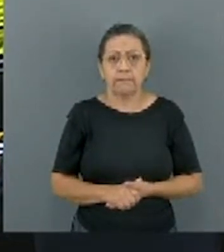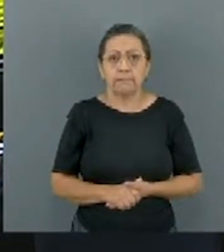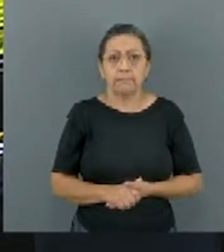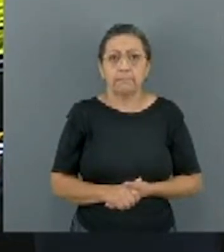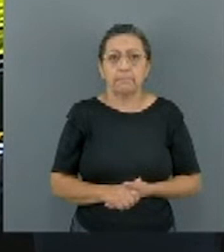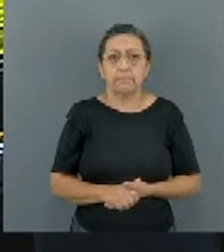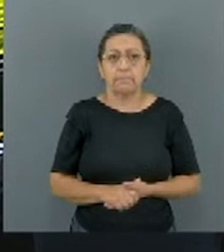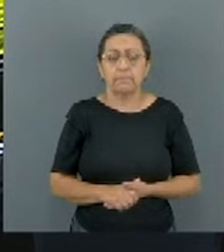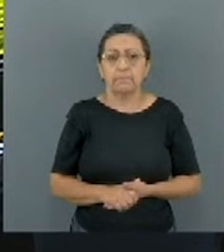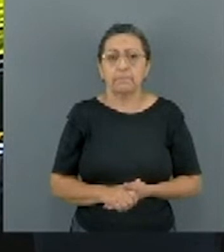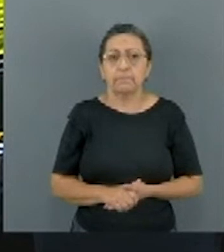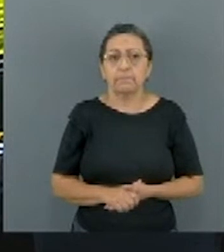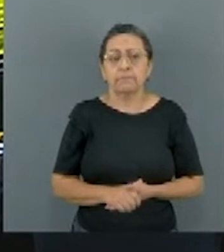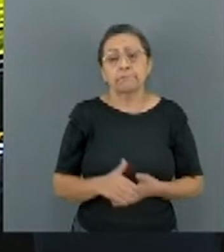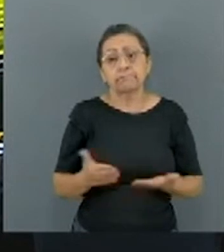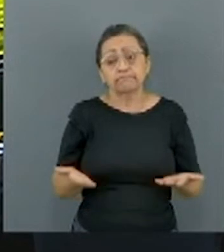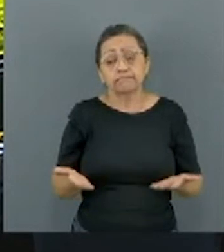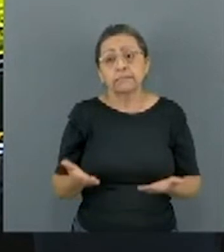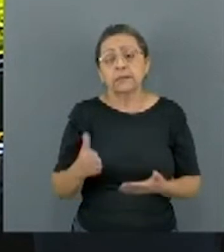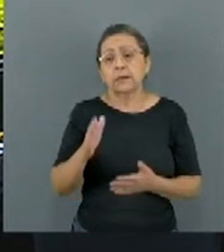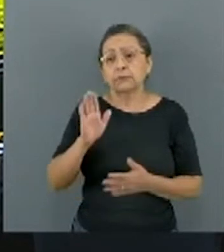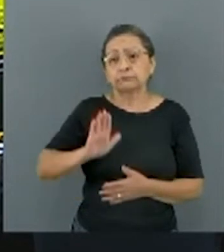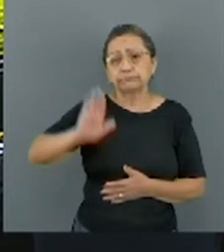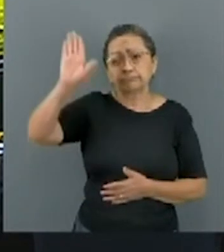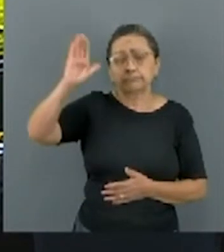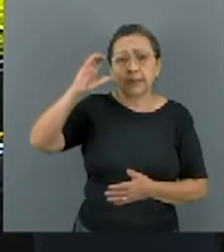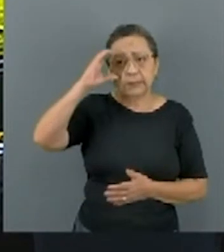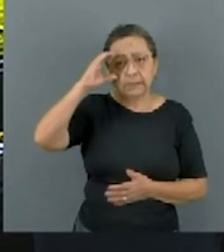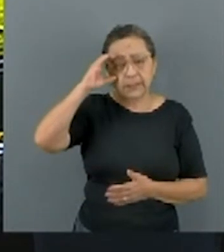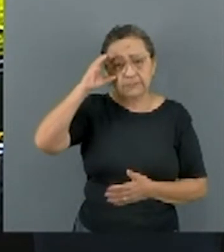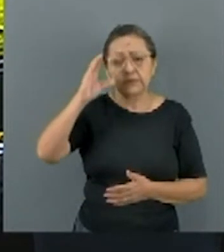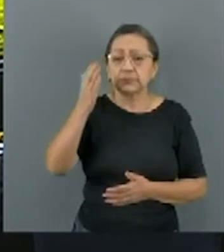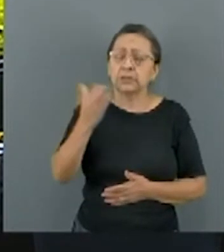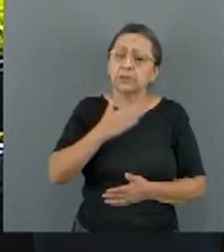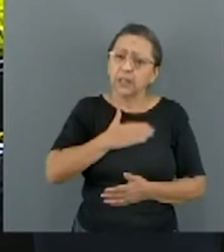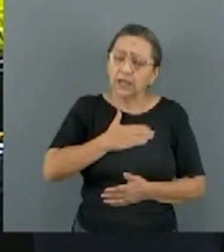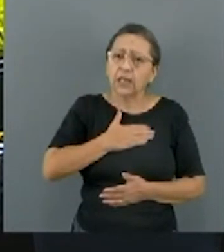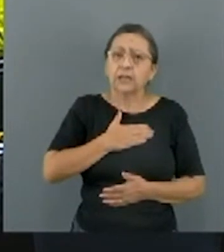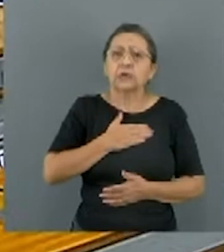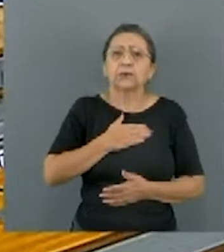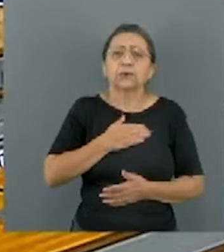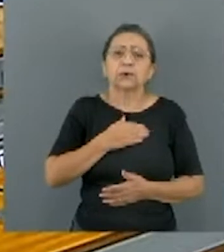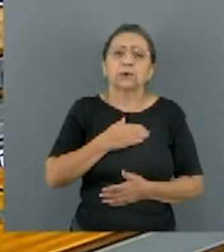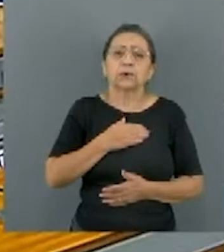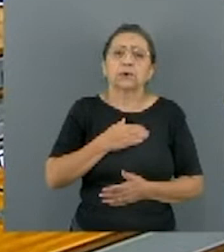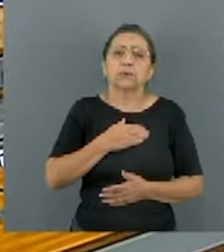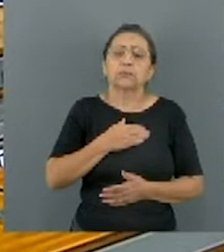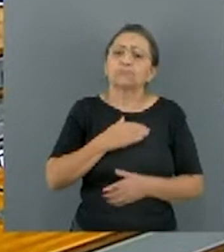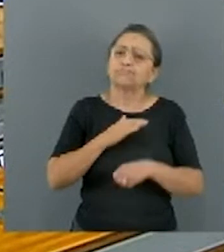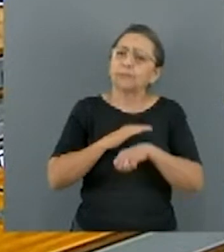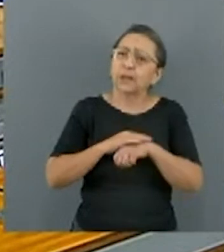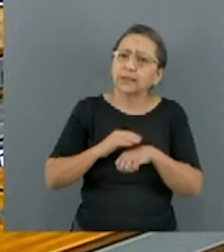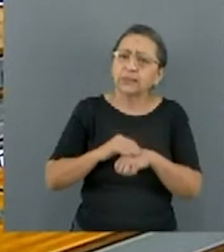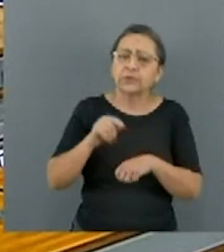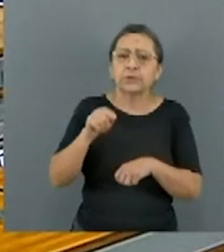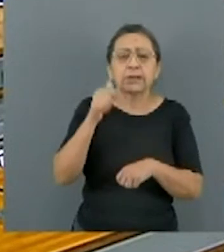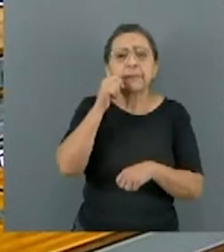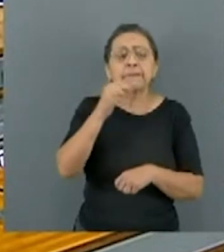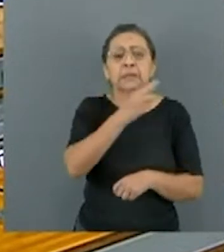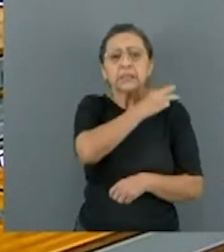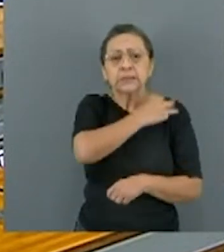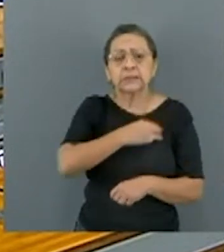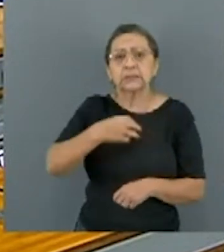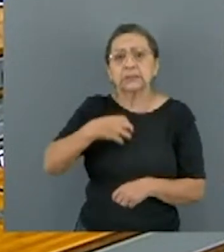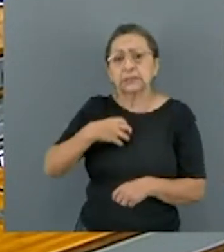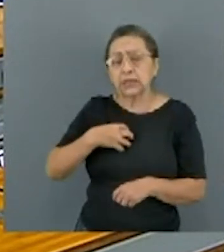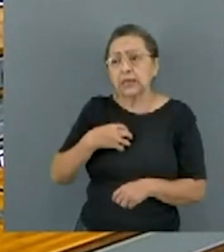Presidente, dado o carinho que a nossa ministra tem pela Rita Lee, o Brasil inteiro, se entender que devemos suspender,